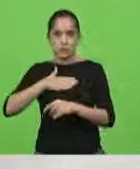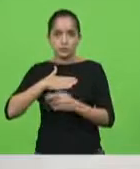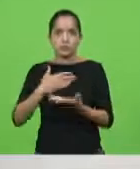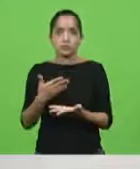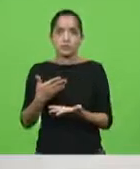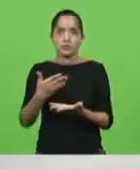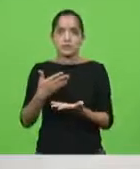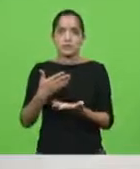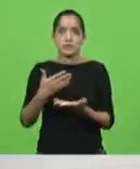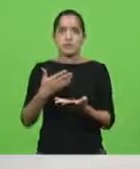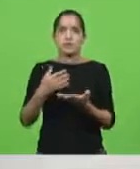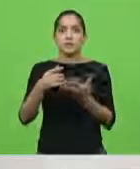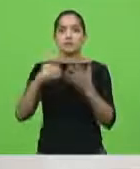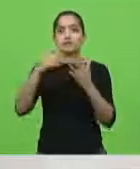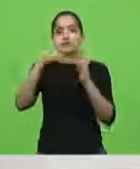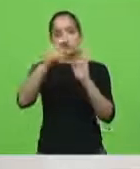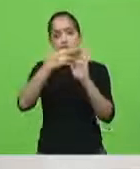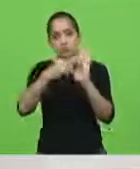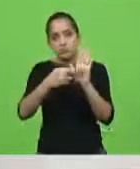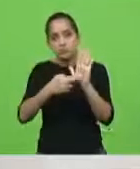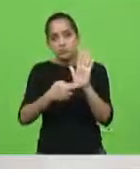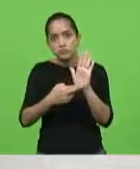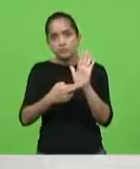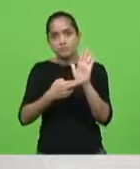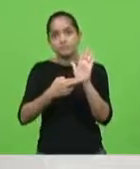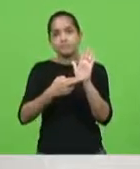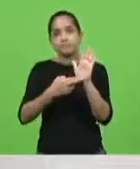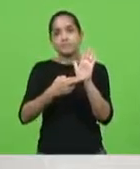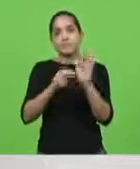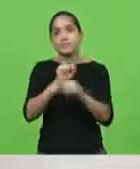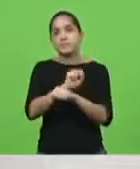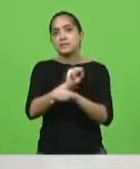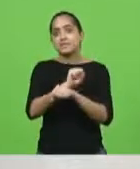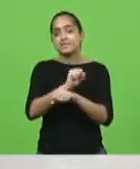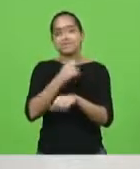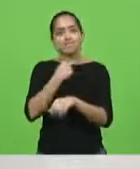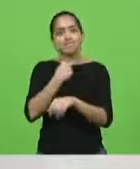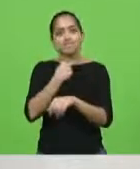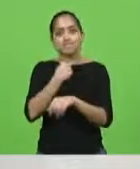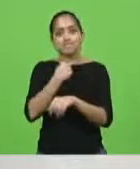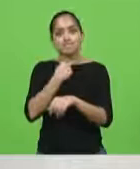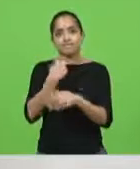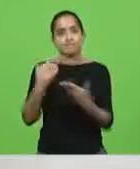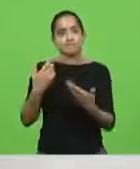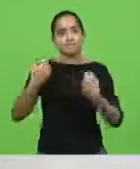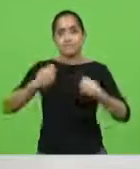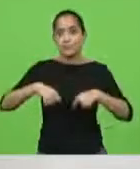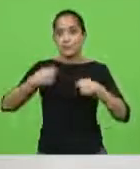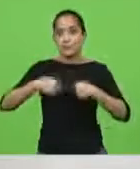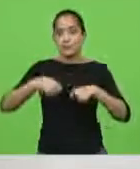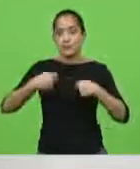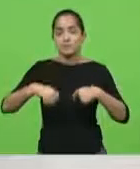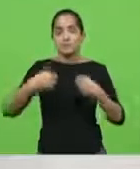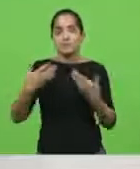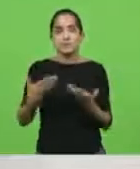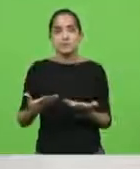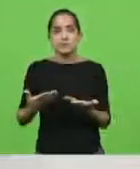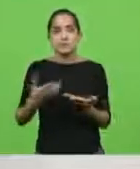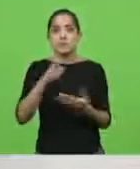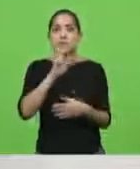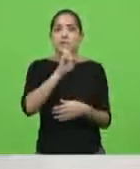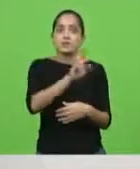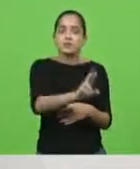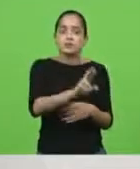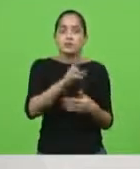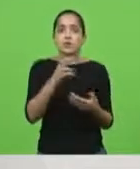medidas elas não podem mais esperar. Essas medidas elas precisam ter uma resposta